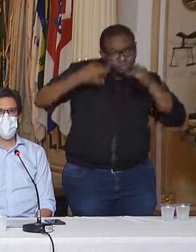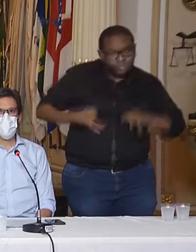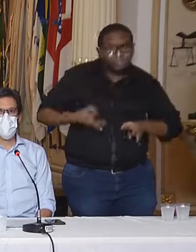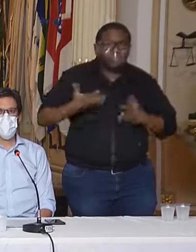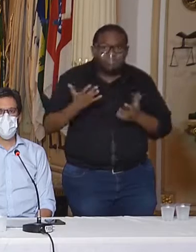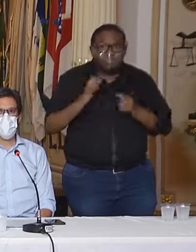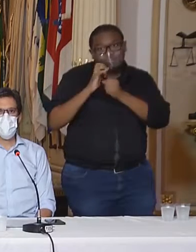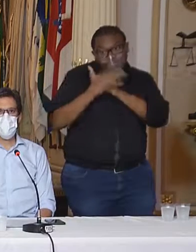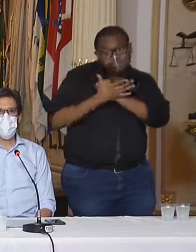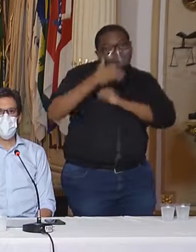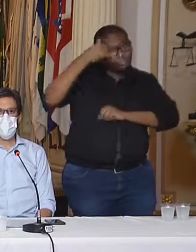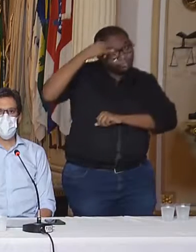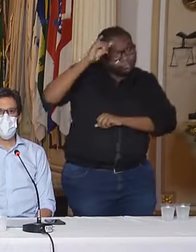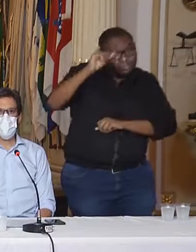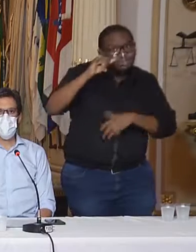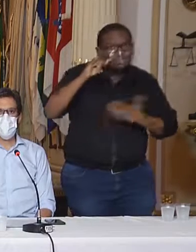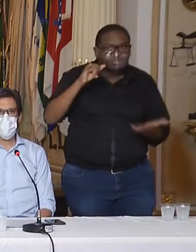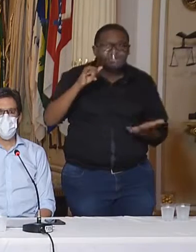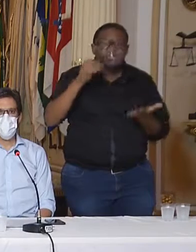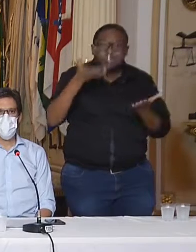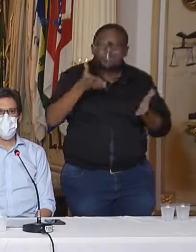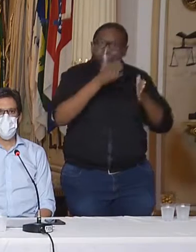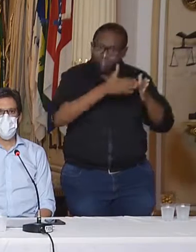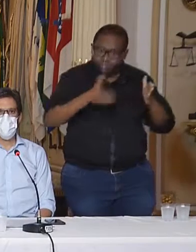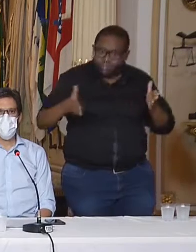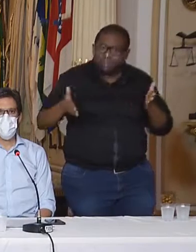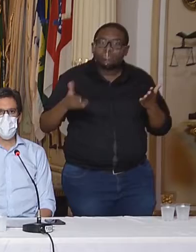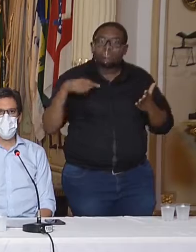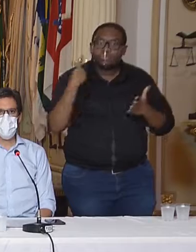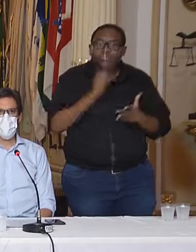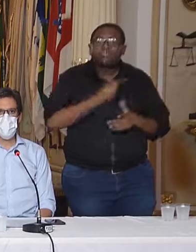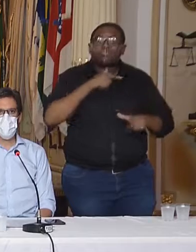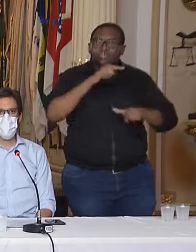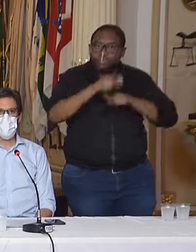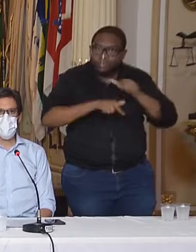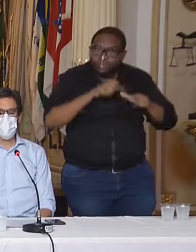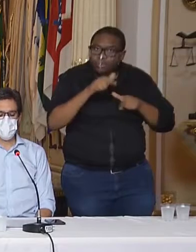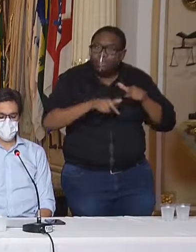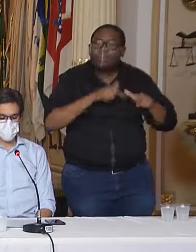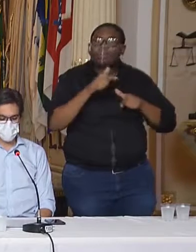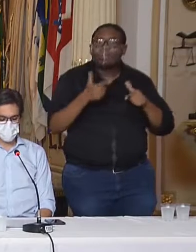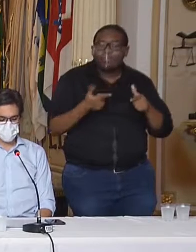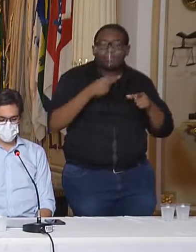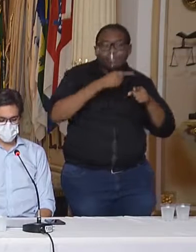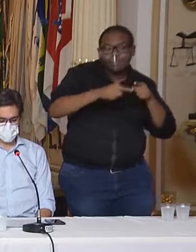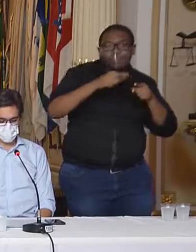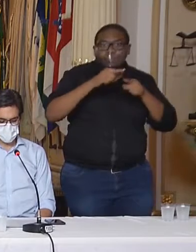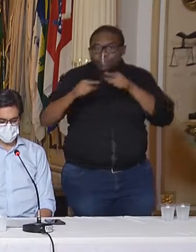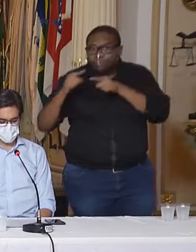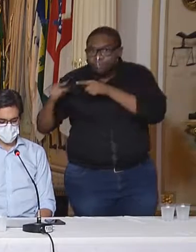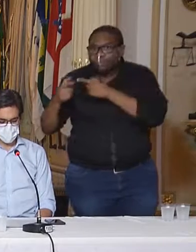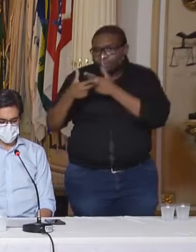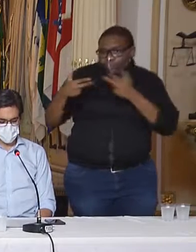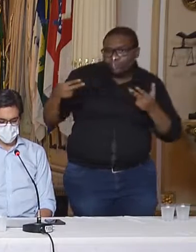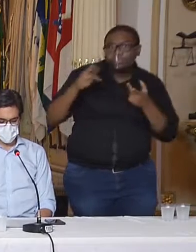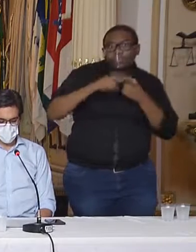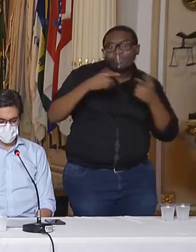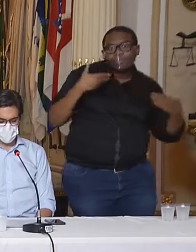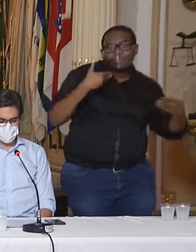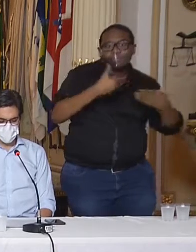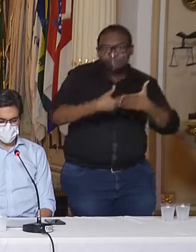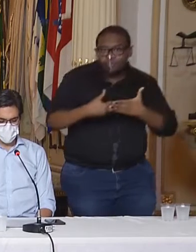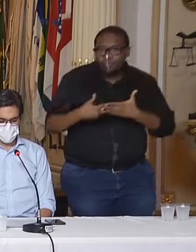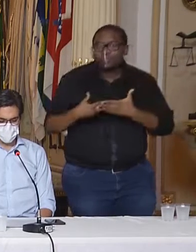Covid-19. Nesse processo, começamos um trabalho de proibição de fechamento consequente de